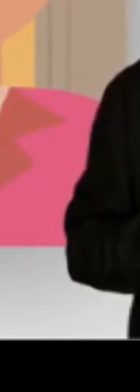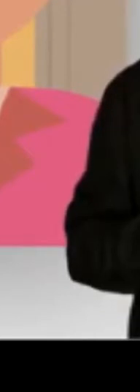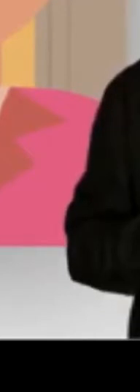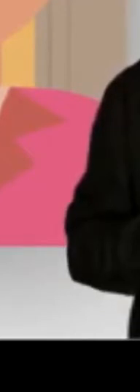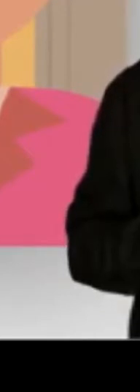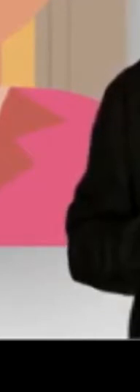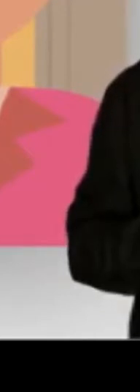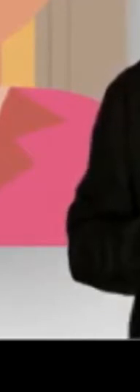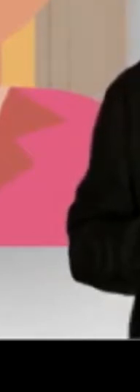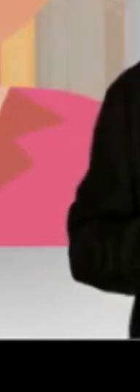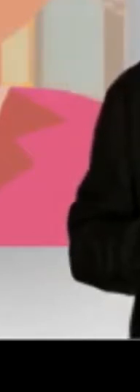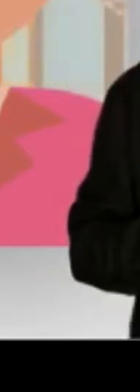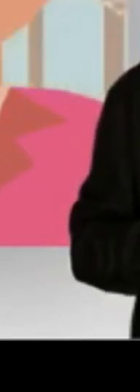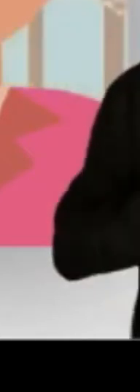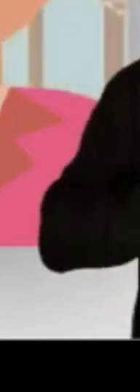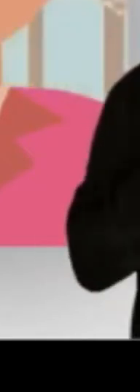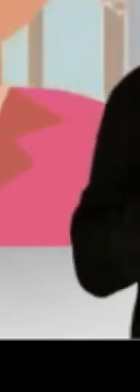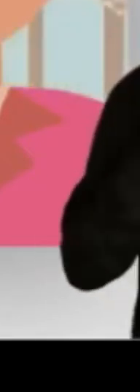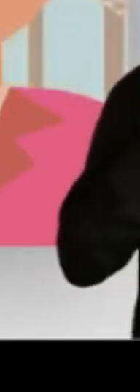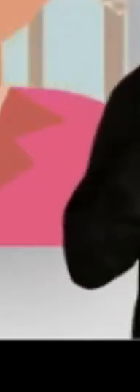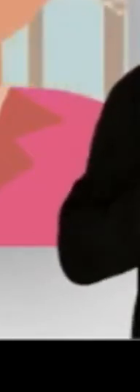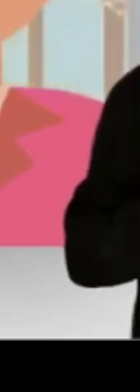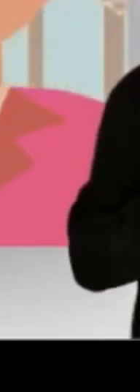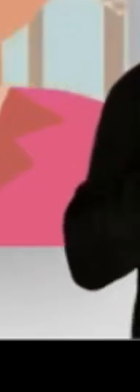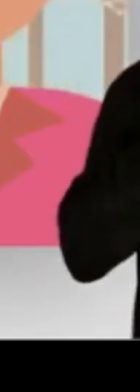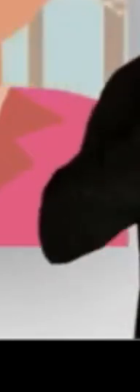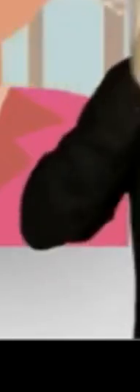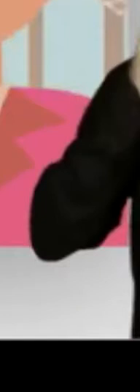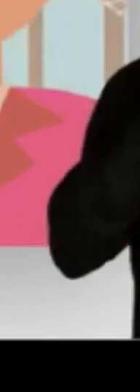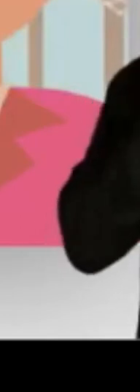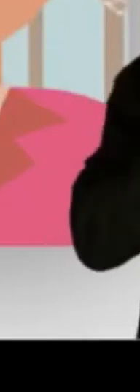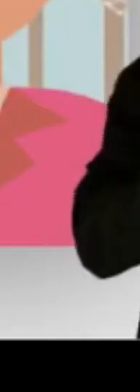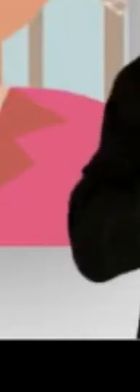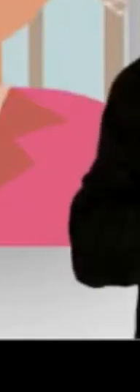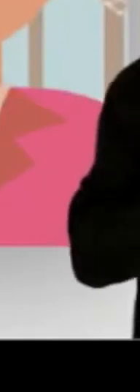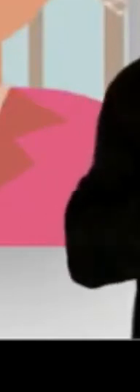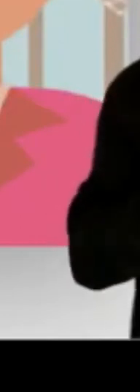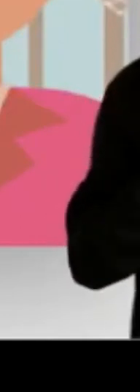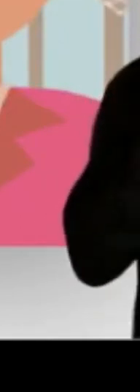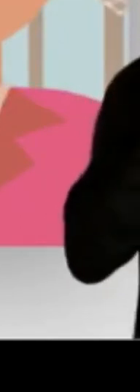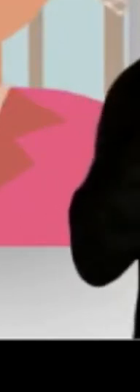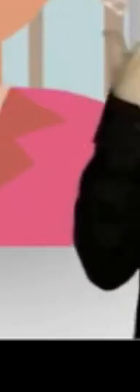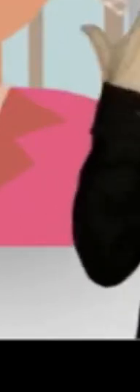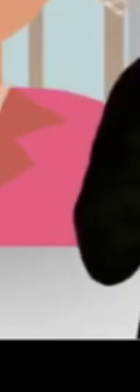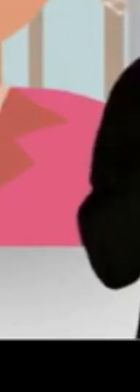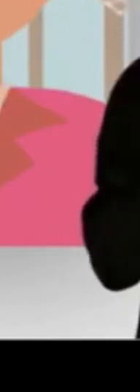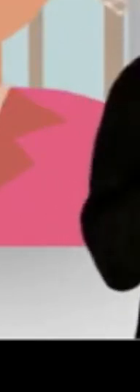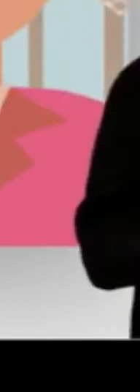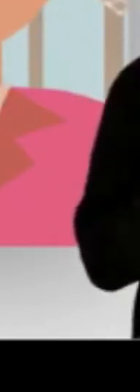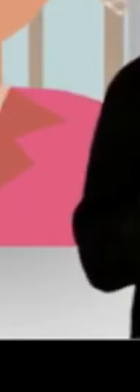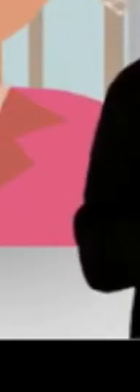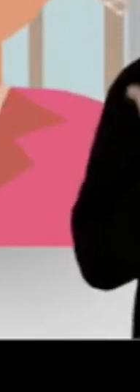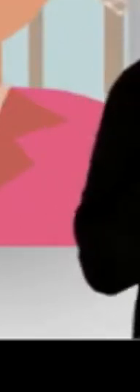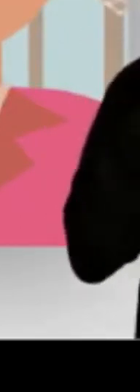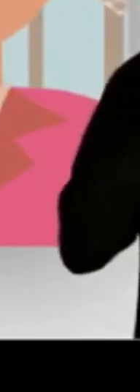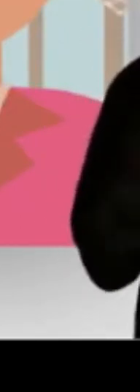mil trabalhadores garantem uma segurança social humanista, próxima e de excelência. Todos os